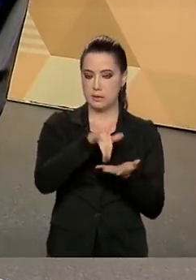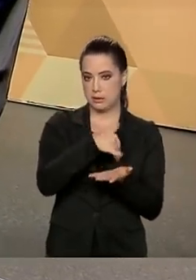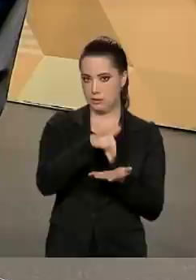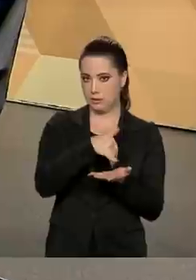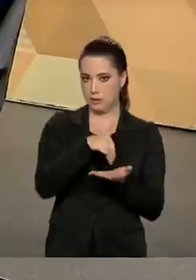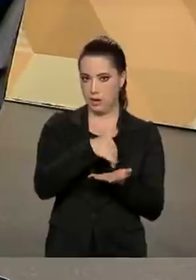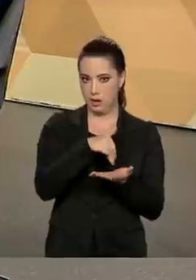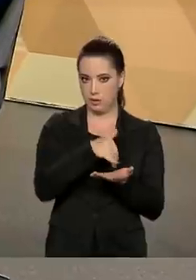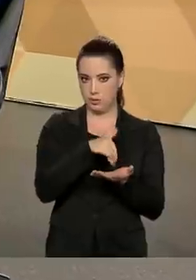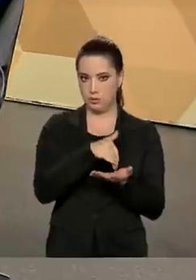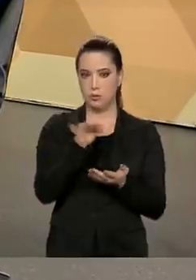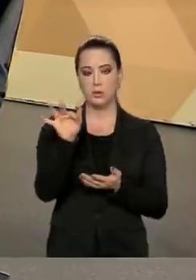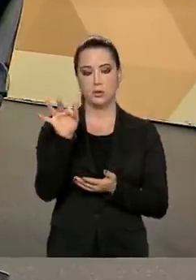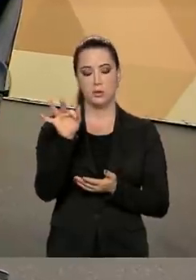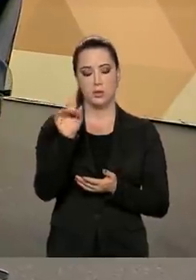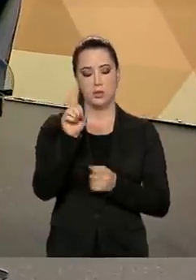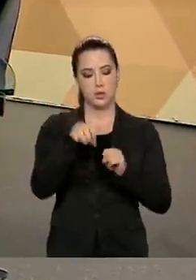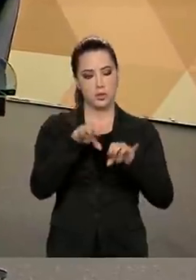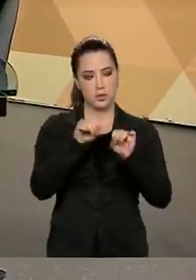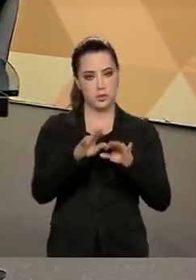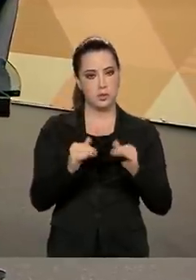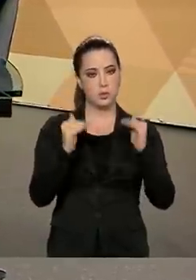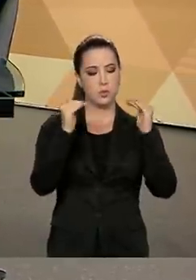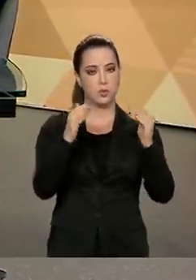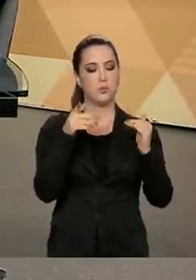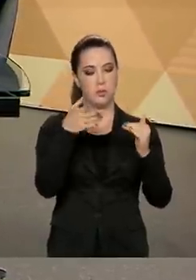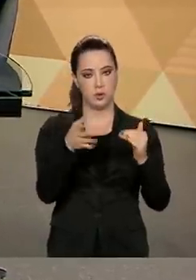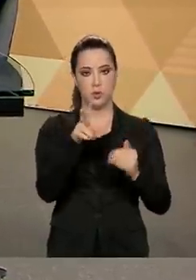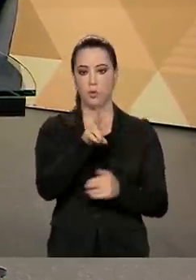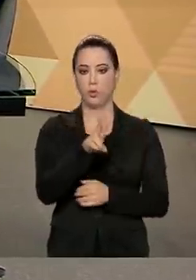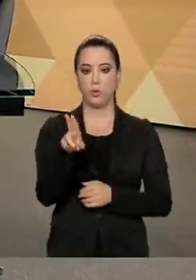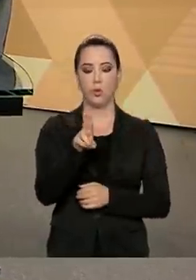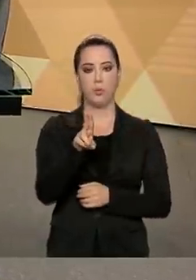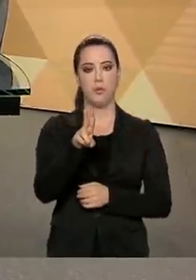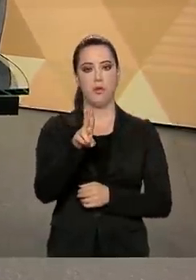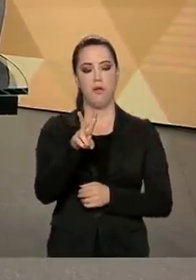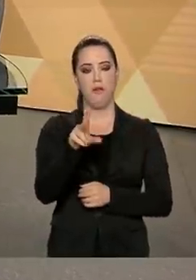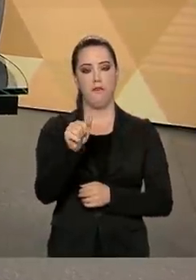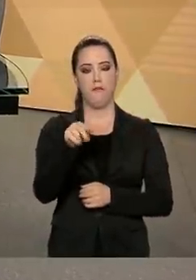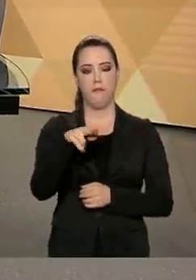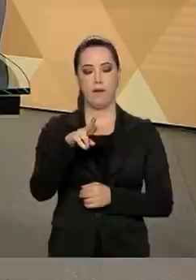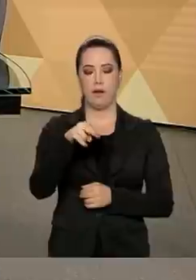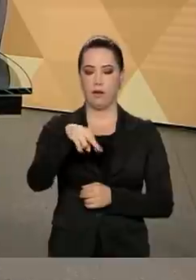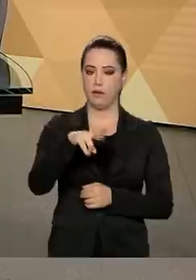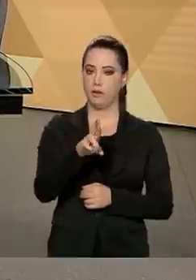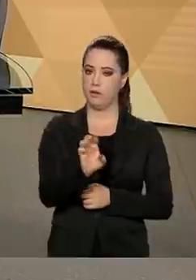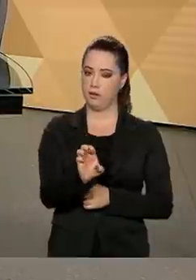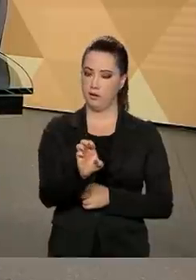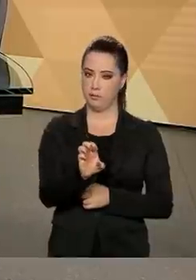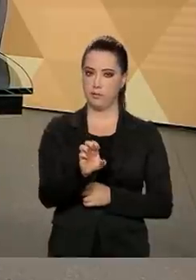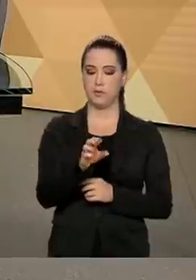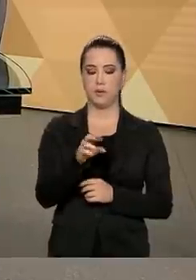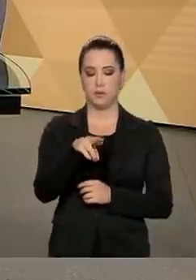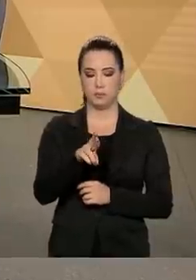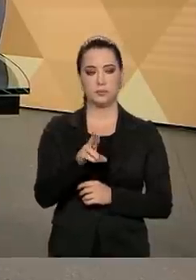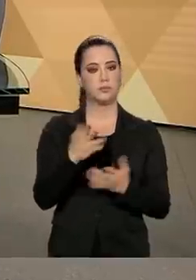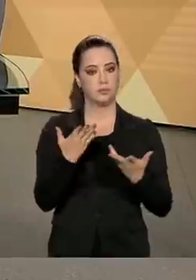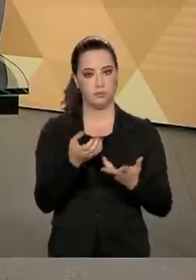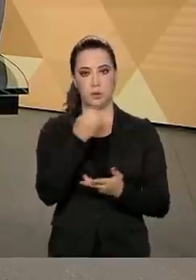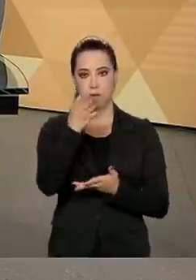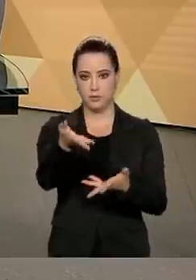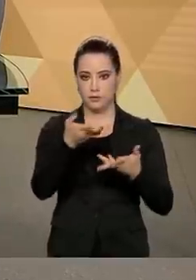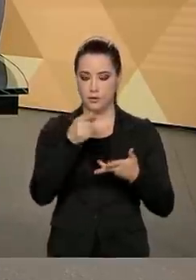Superior do Ministério da Educação, Wagner Vilas Boas. Seja muito bem-vindo aqui ao Brasil em Pauta, secretário.